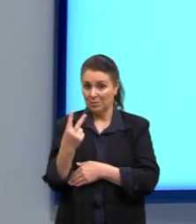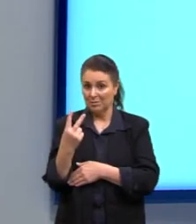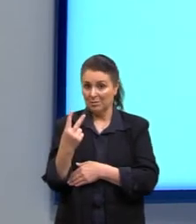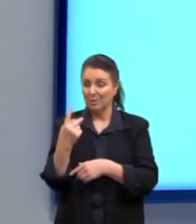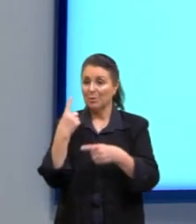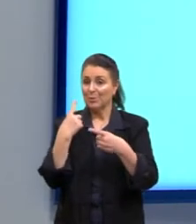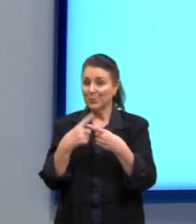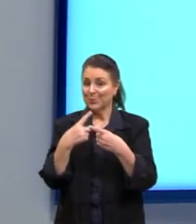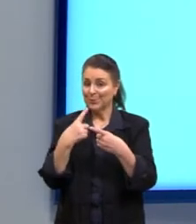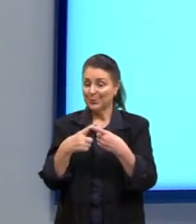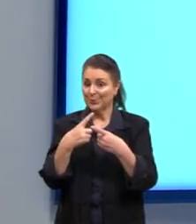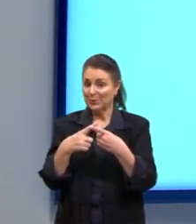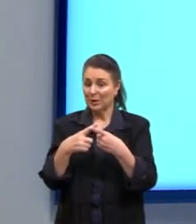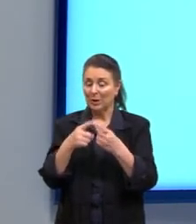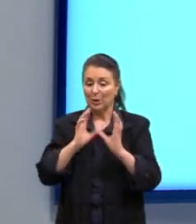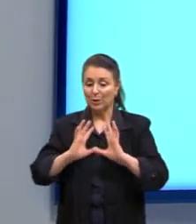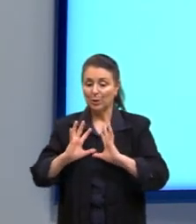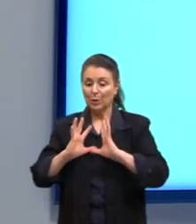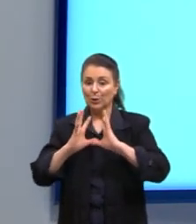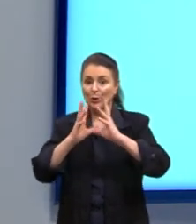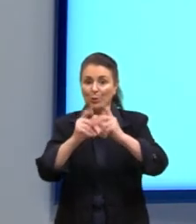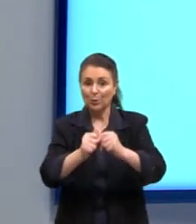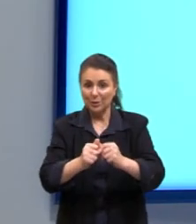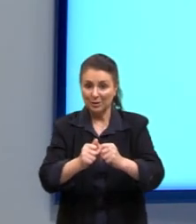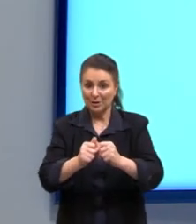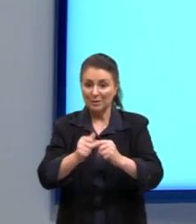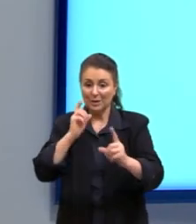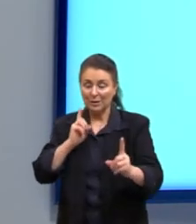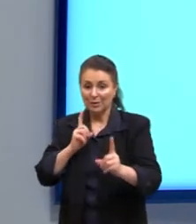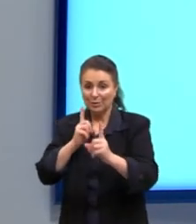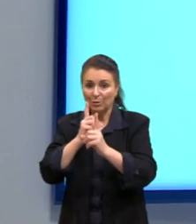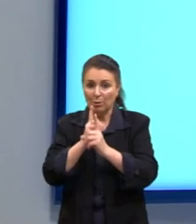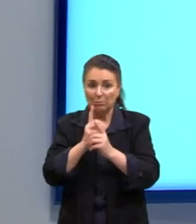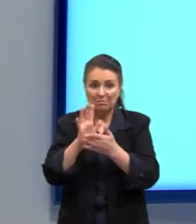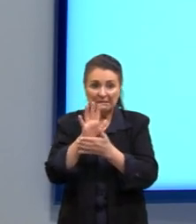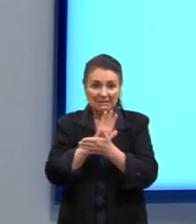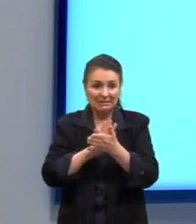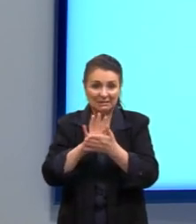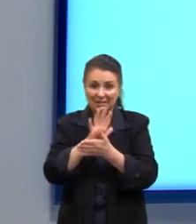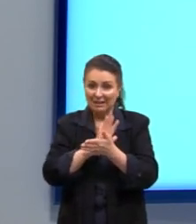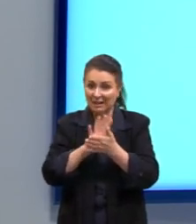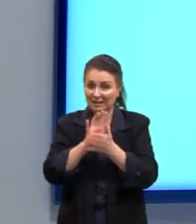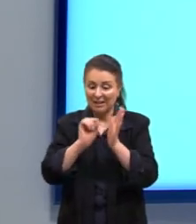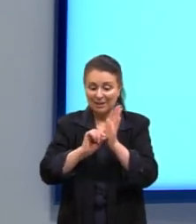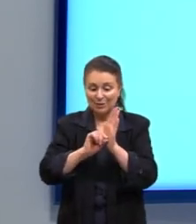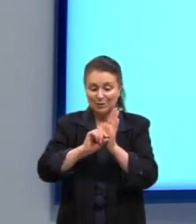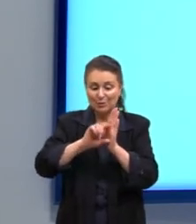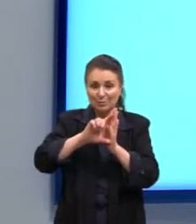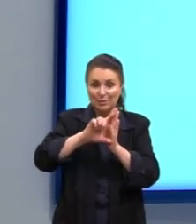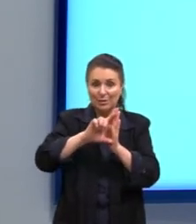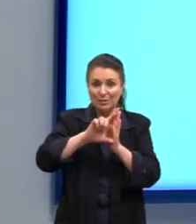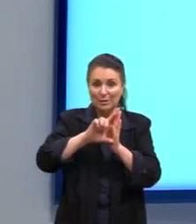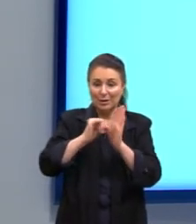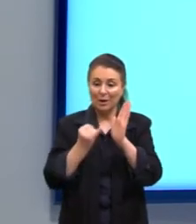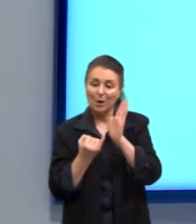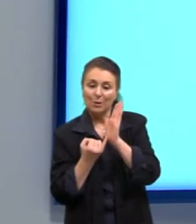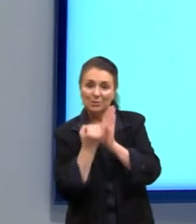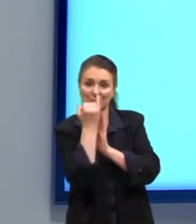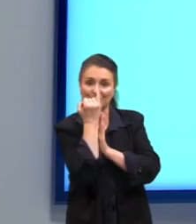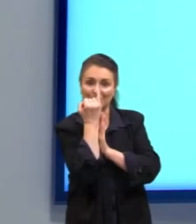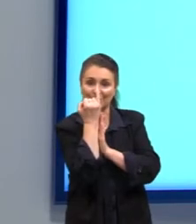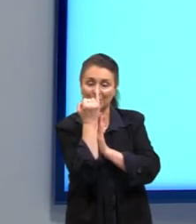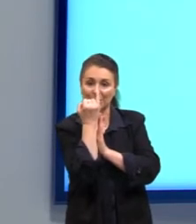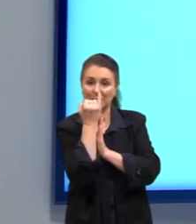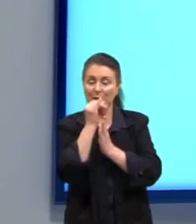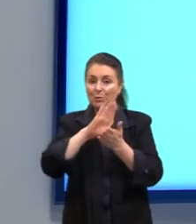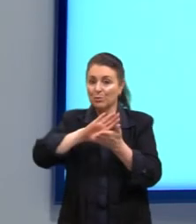Por quê? Porque todas as medidas que nós tivemos aqui, nenhuma é superior ao índice. Então, nós